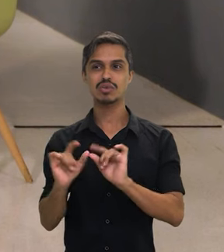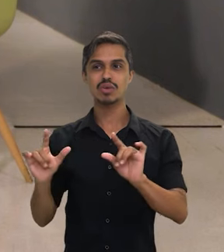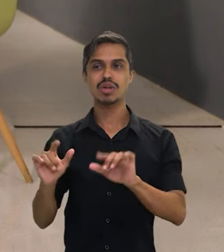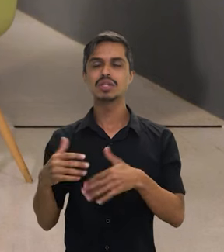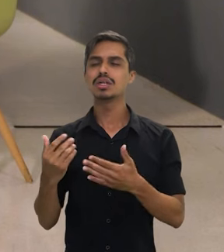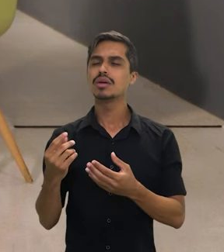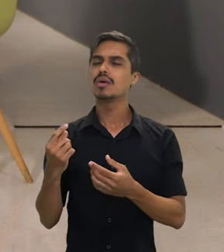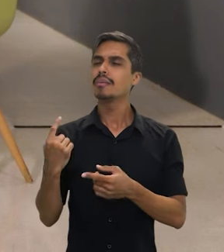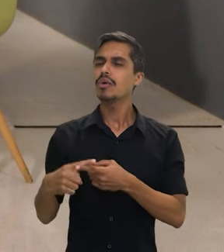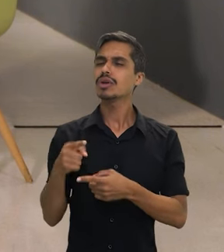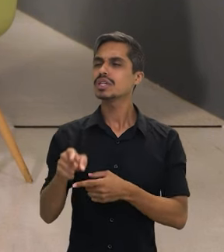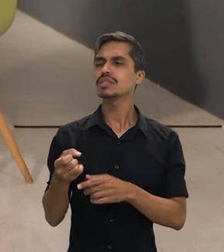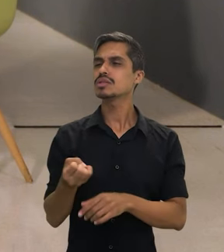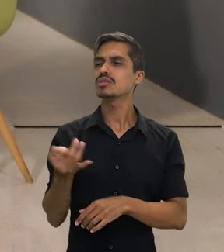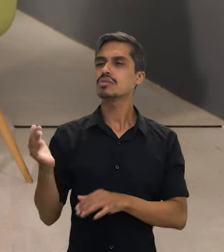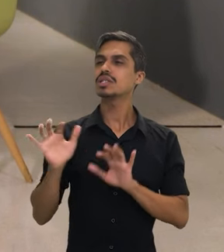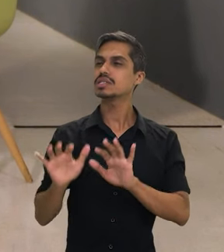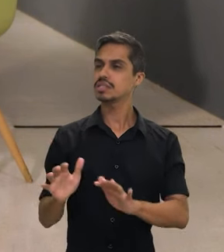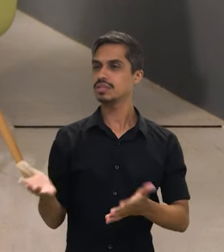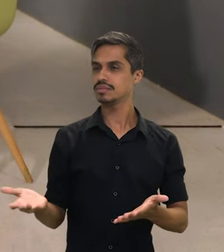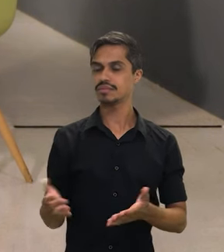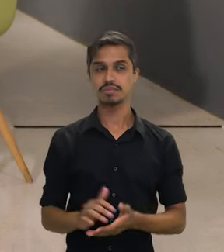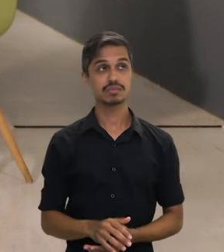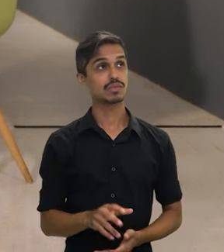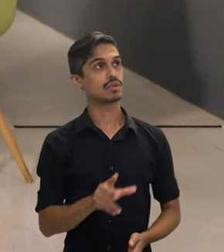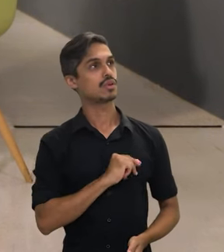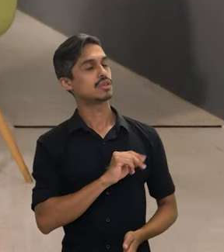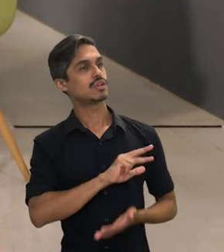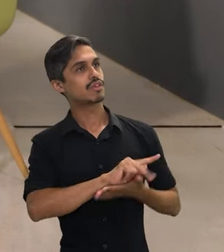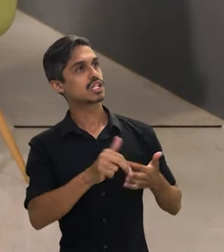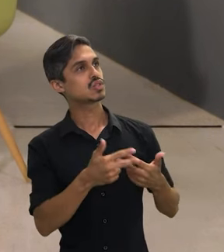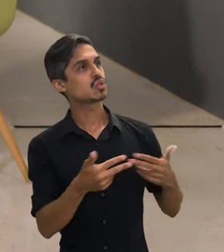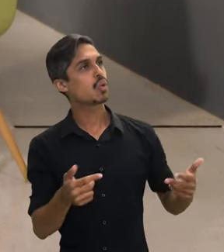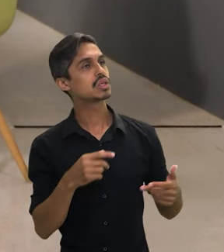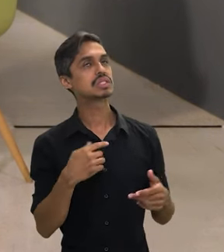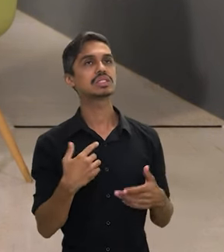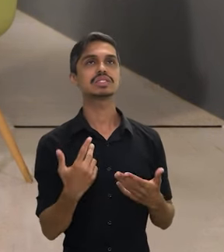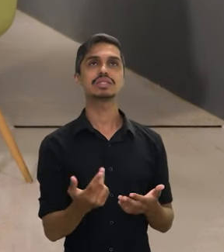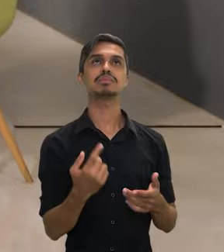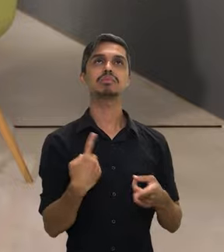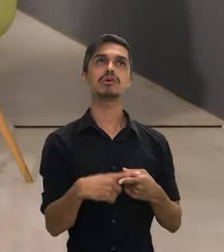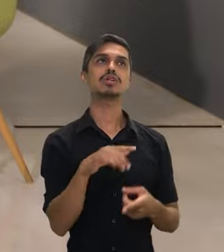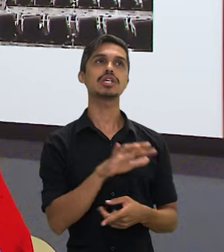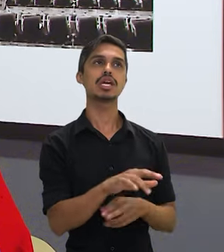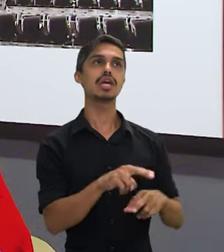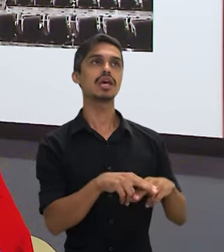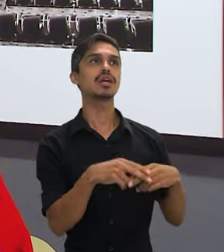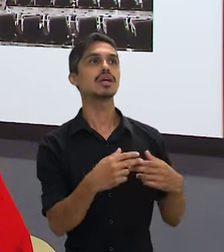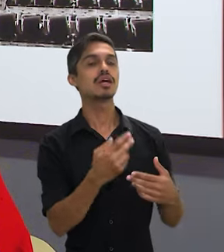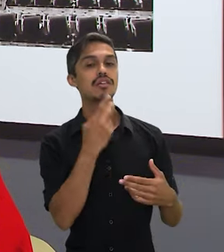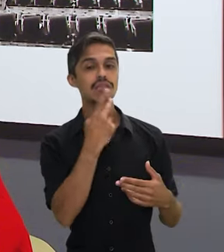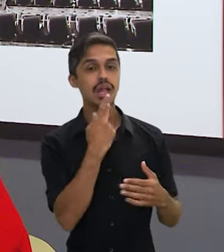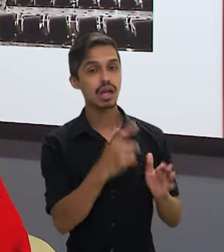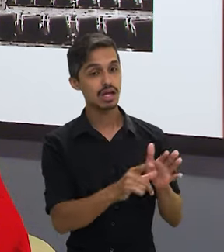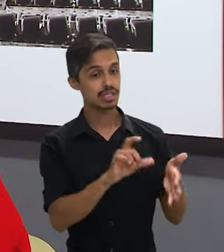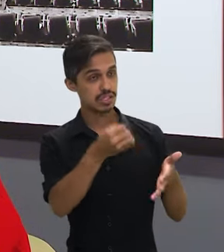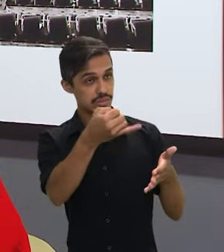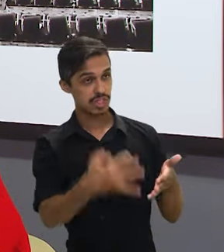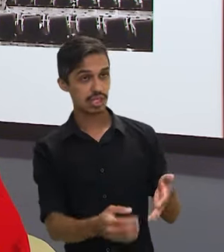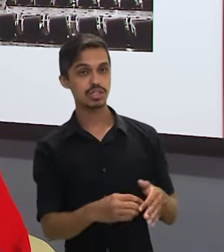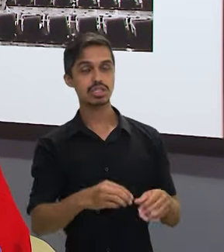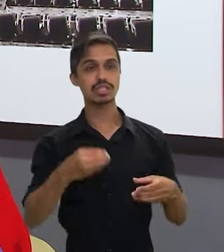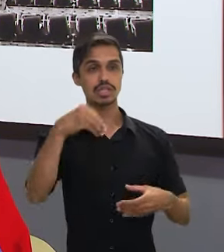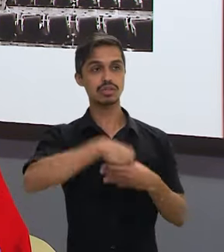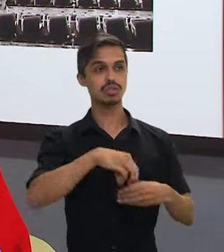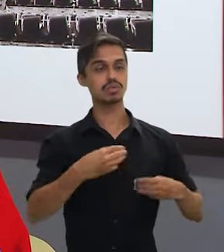A quem a senhora atribui esses números? Nossa, muita coisa. Acho que, primeiro, antes de falar sobre isso, acho que é importante dizer que, dentro do próprio